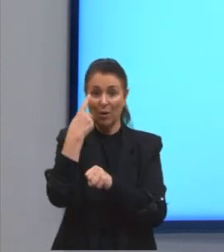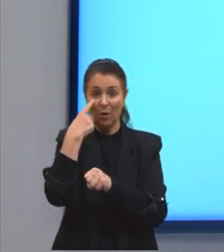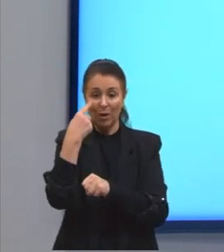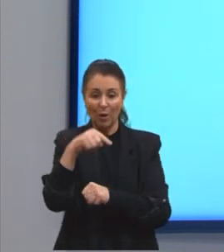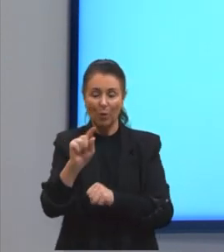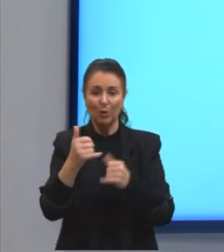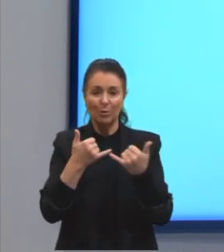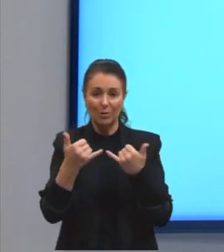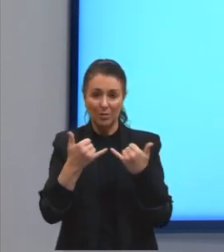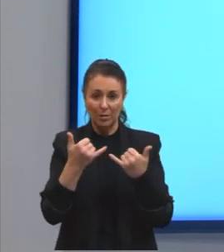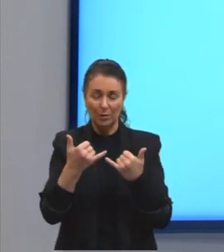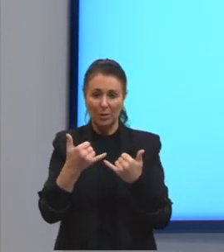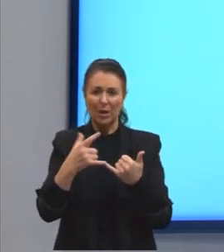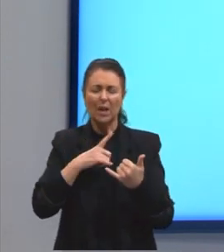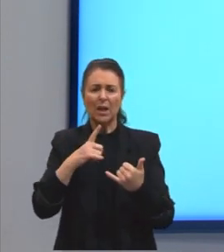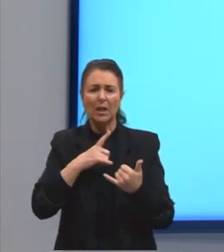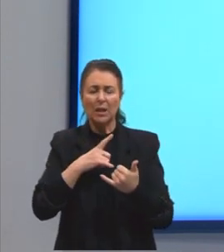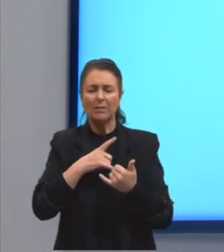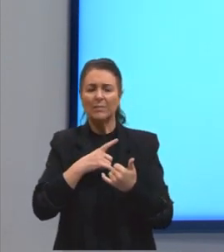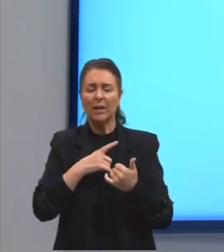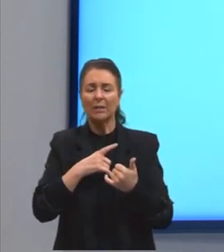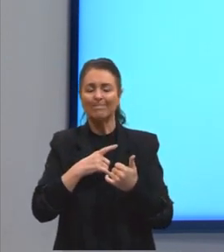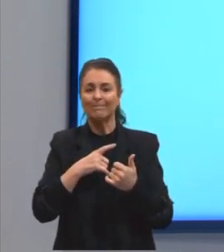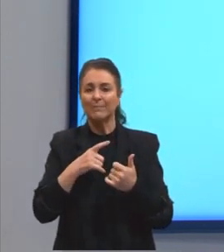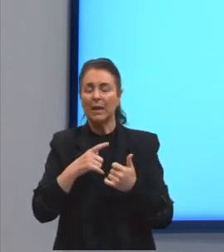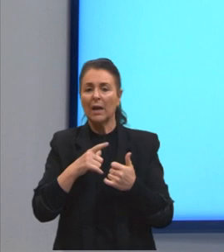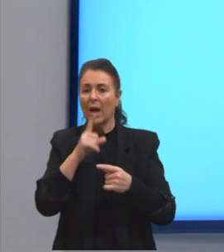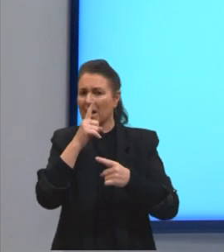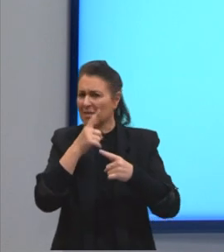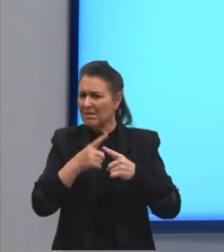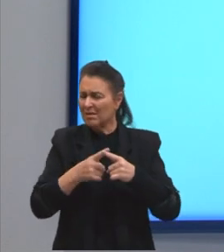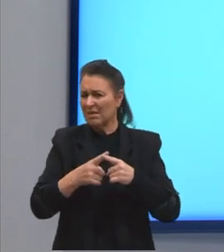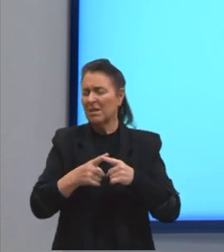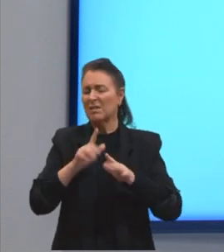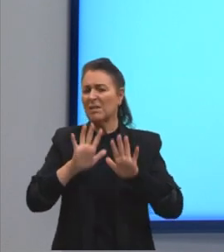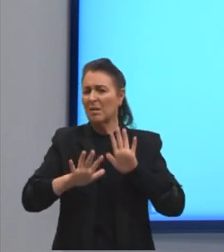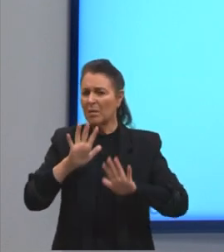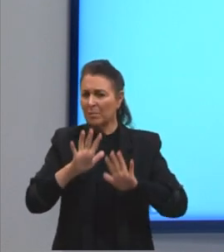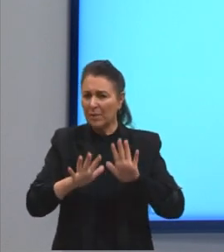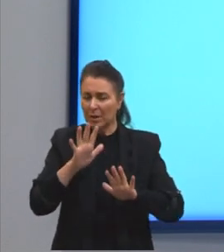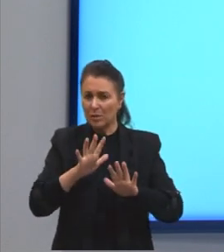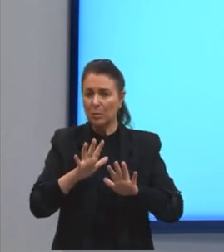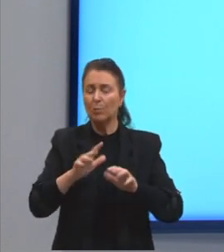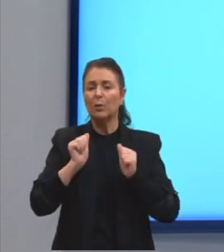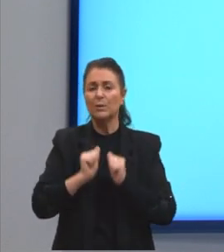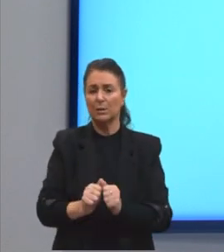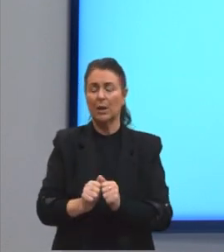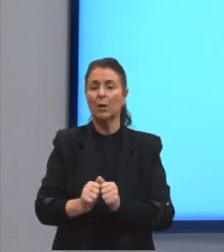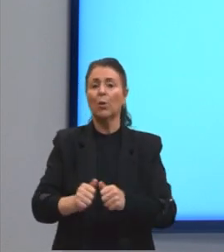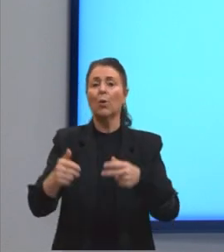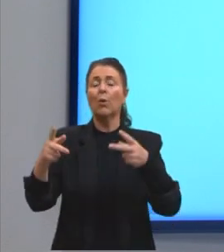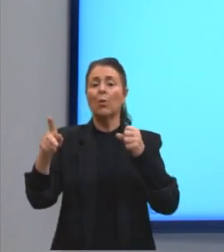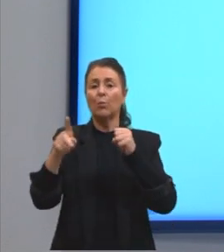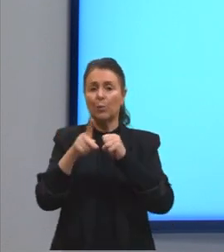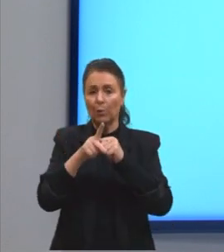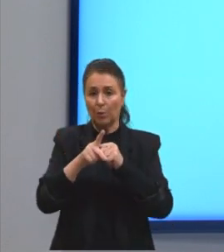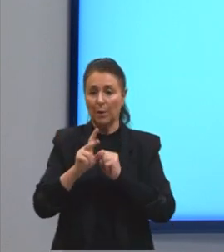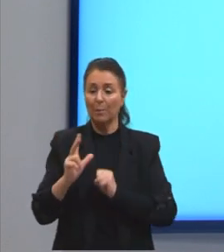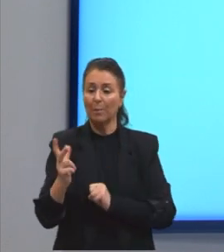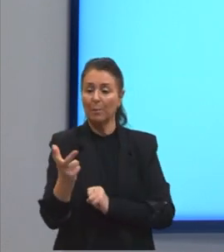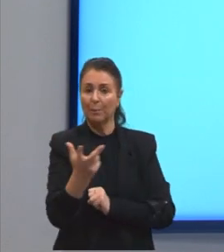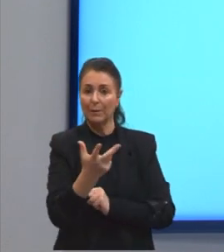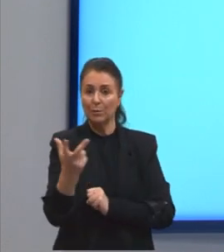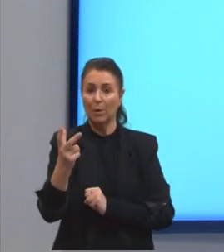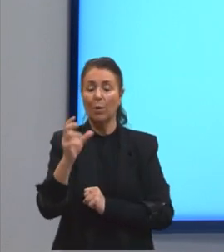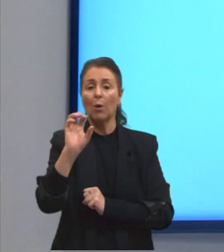A gente tem casos em que o adjunto adnominal pode ser expresso por um pronome pessoal oblíquo, com o valor de um